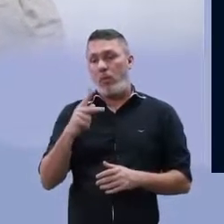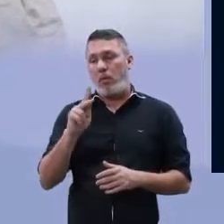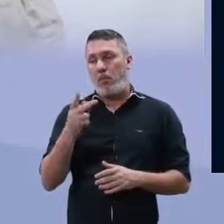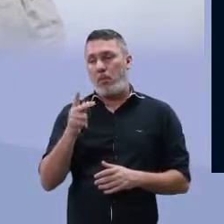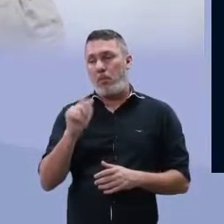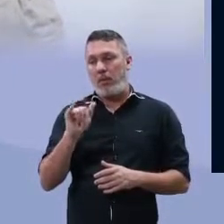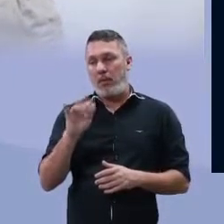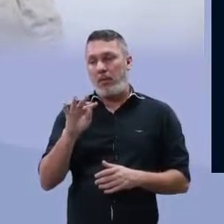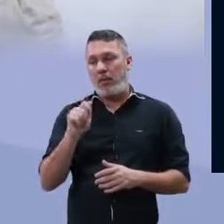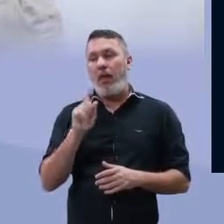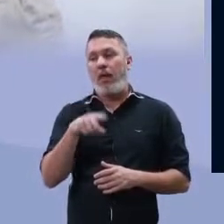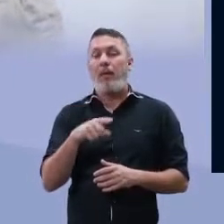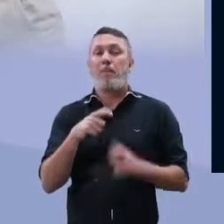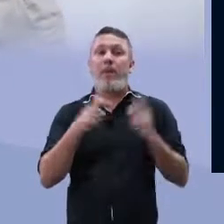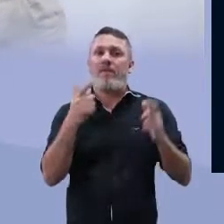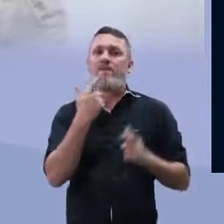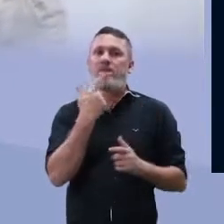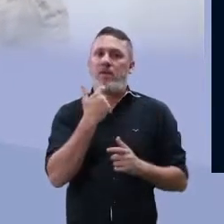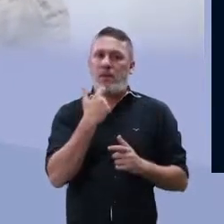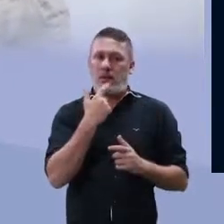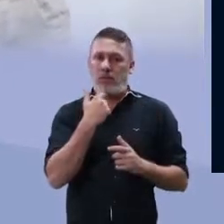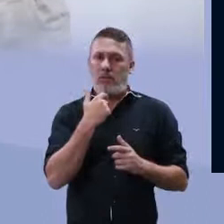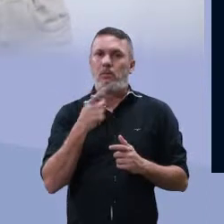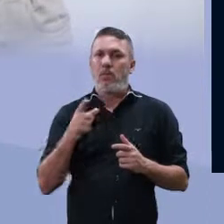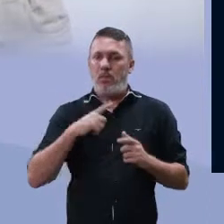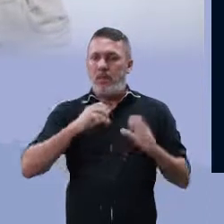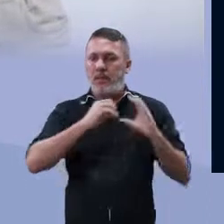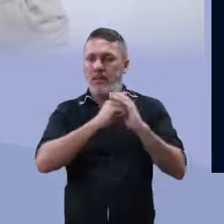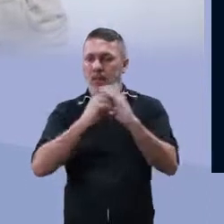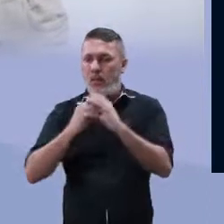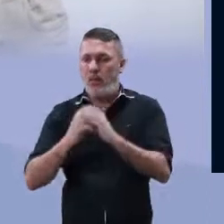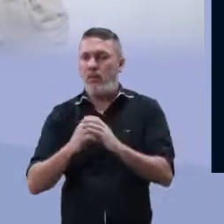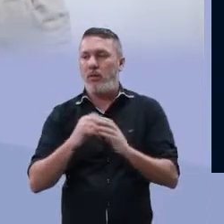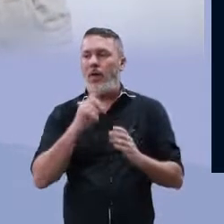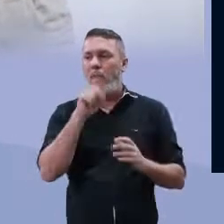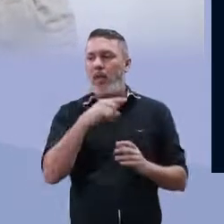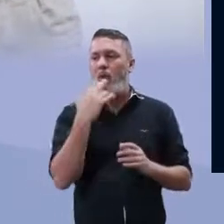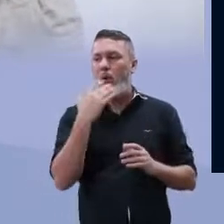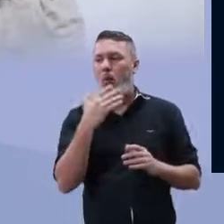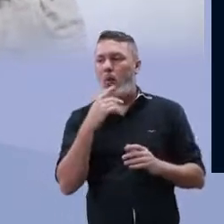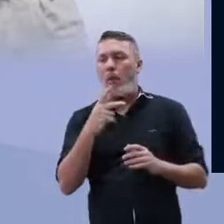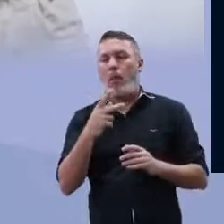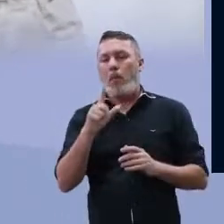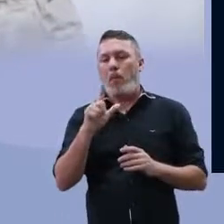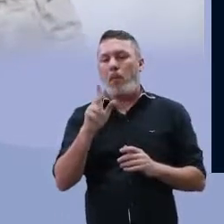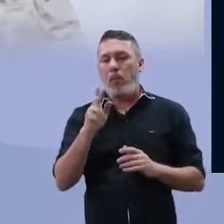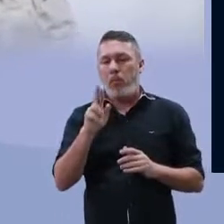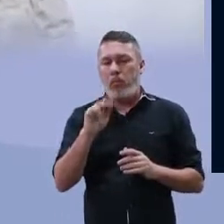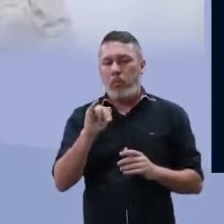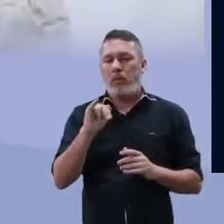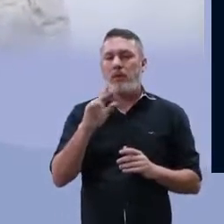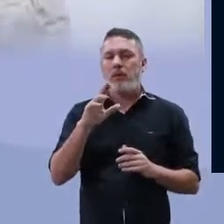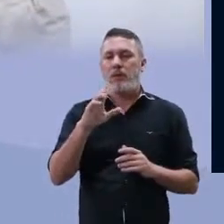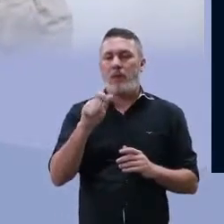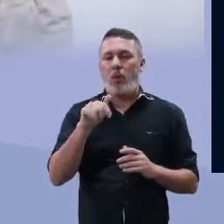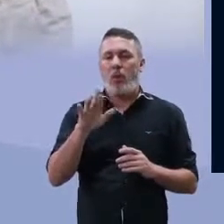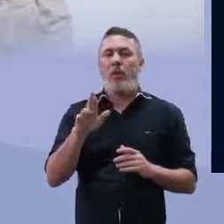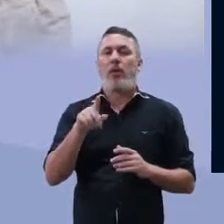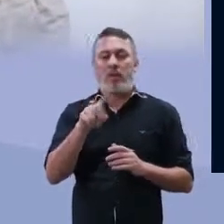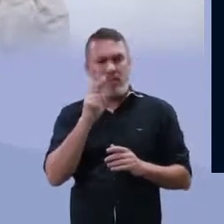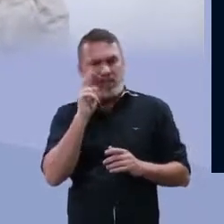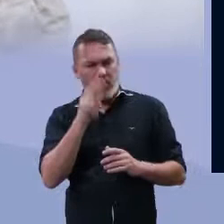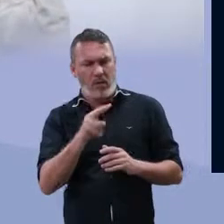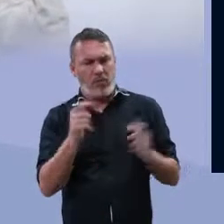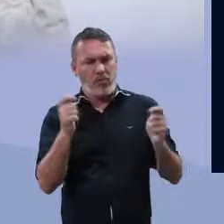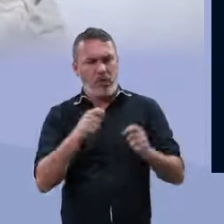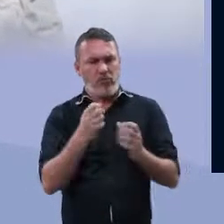rodófitas são algas vermelhas. A maioria delas é pluricelular. Então a gente vai vê-las como algas visíveis